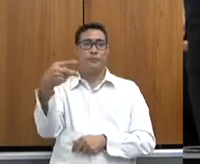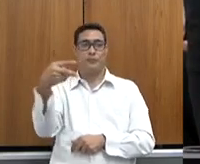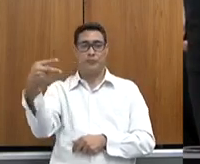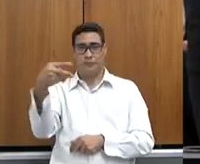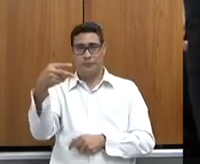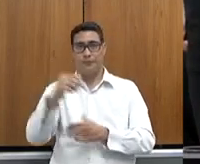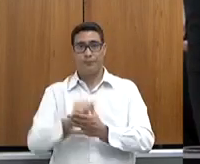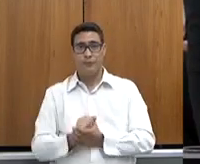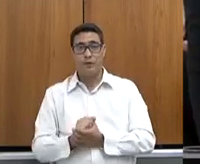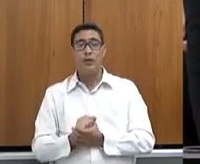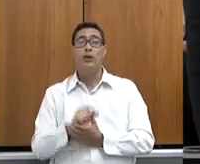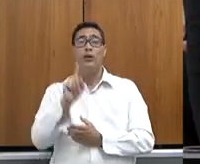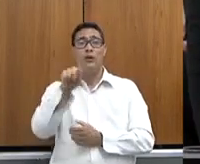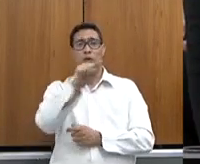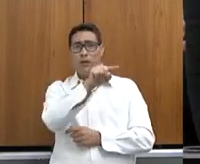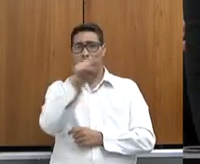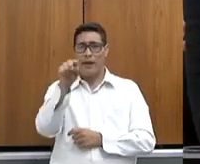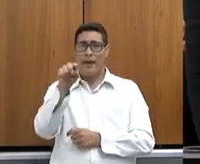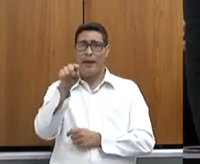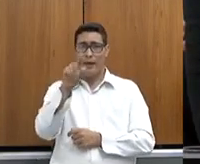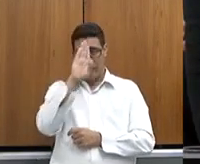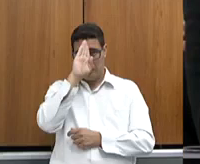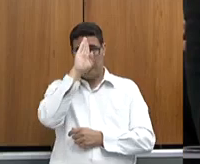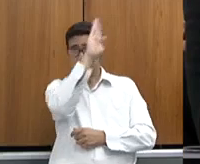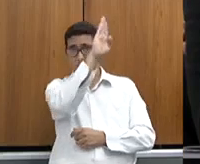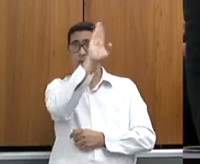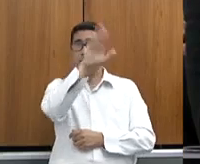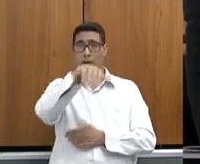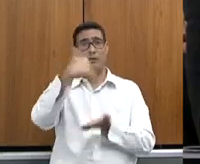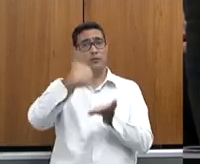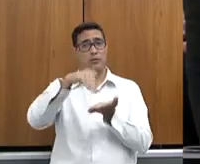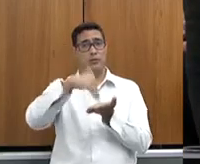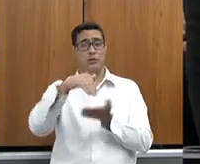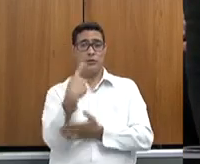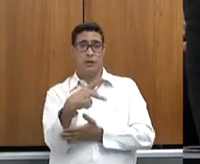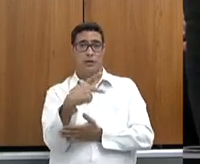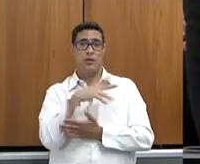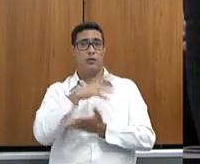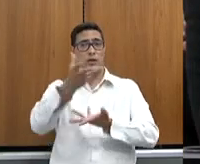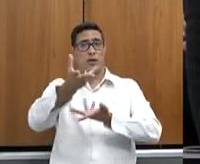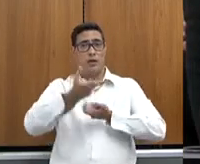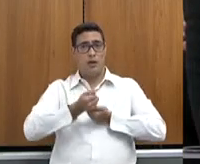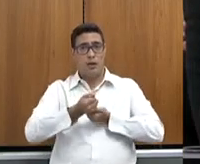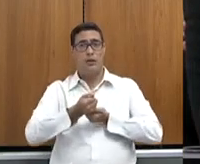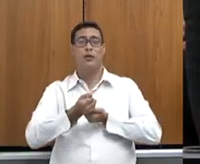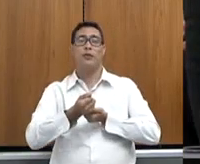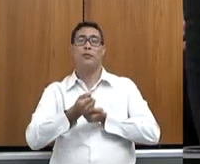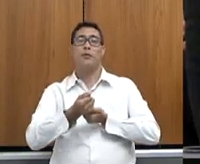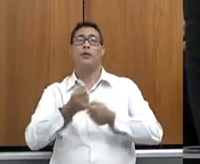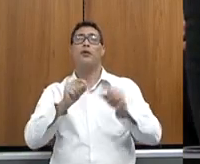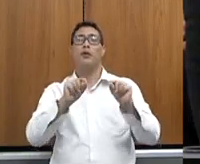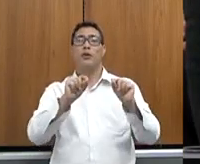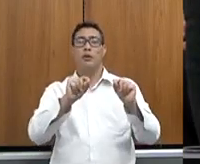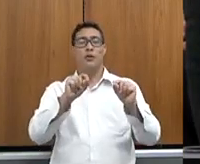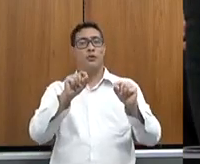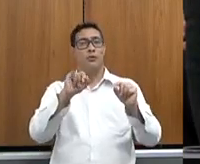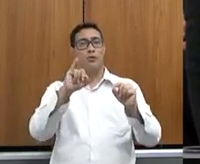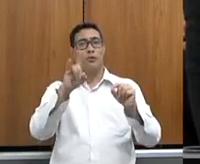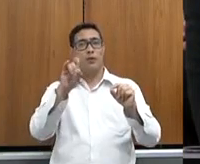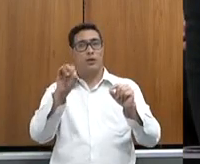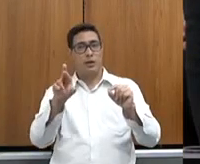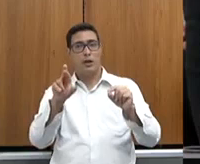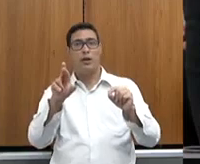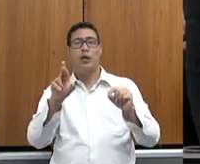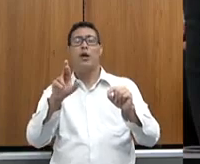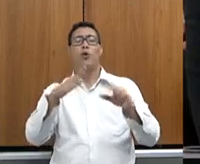isso aí é a menina dos olhos da secretaria. Nós recebemos aí a Secretaria de Desenvolvimento Econômico, o ITER, Desenvolvimento